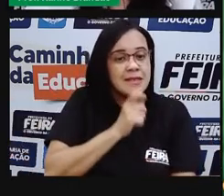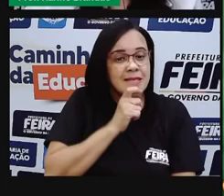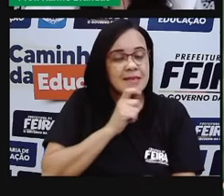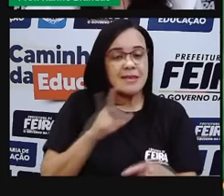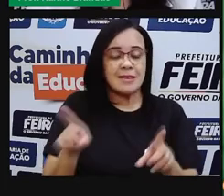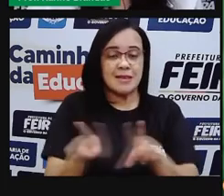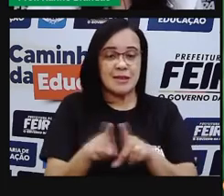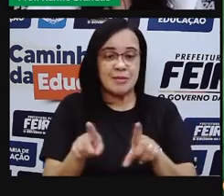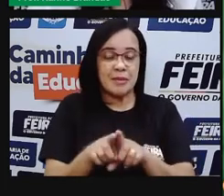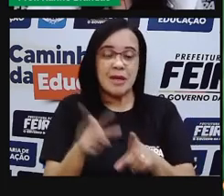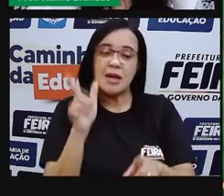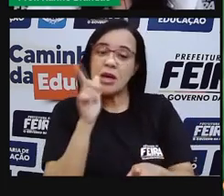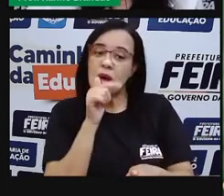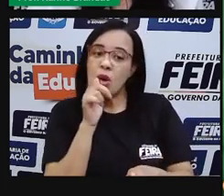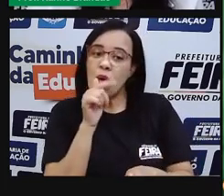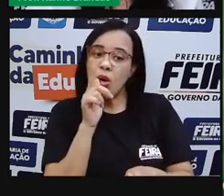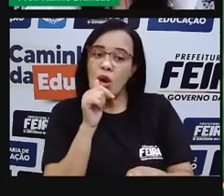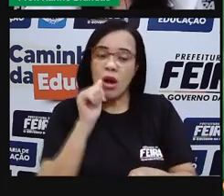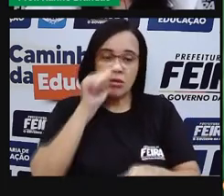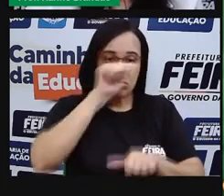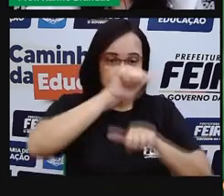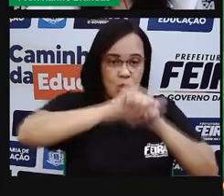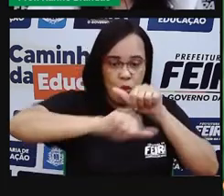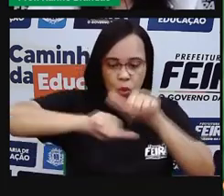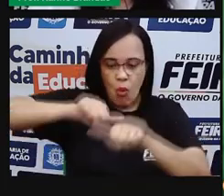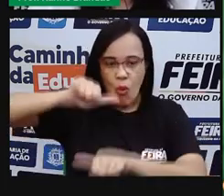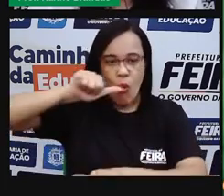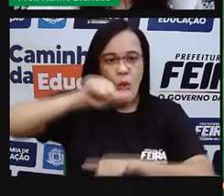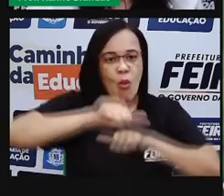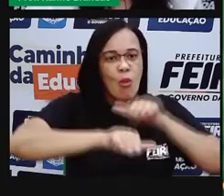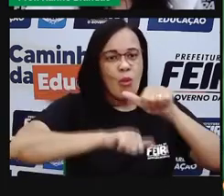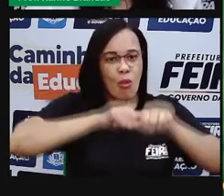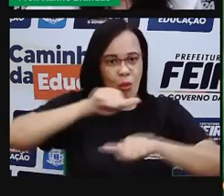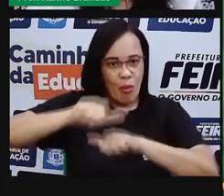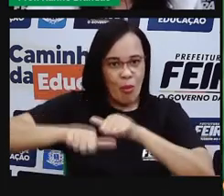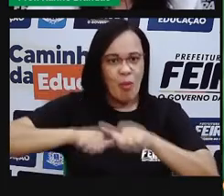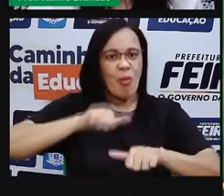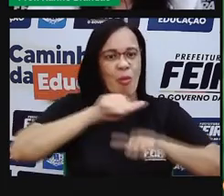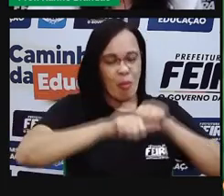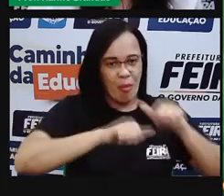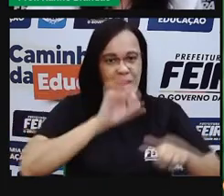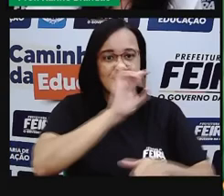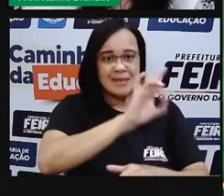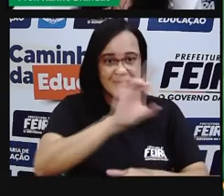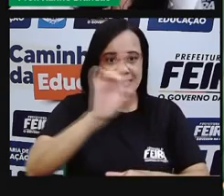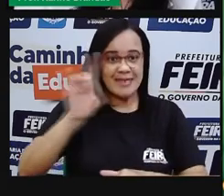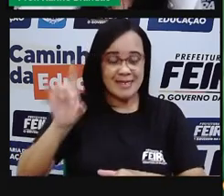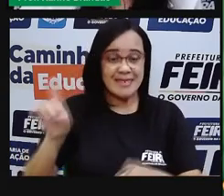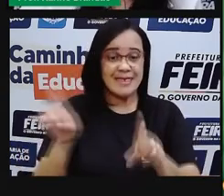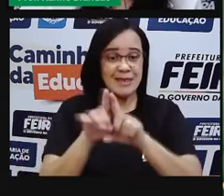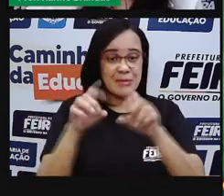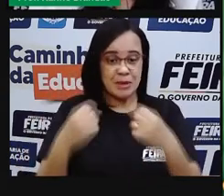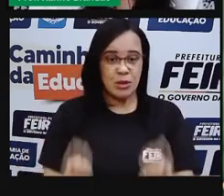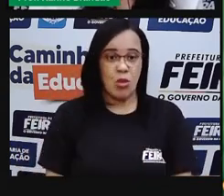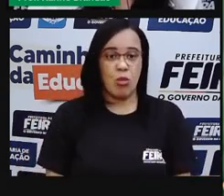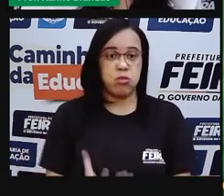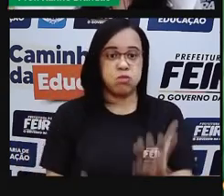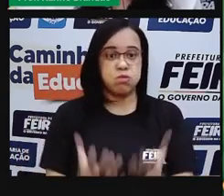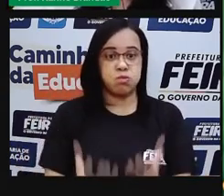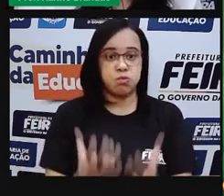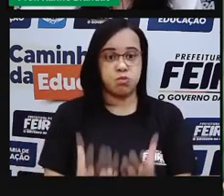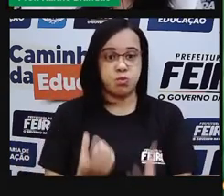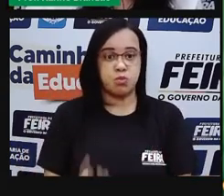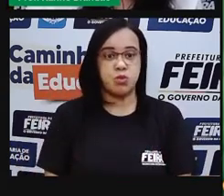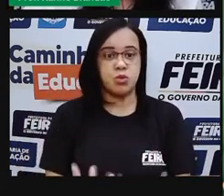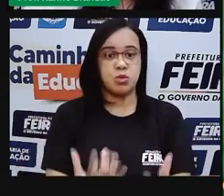líquido para o gasoso, que é a evaporação ou ebulição, e o retorno, que é